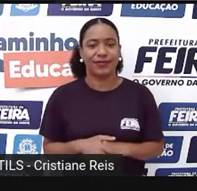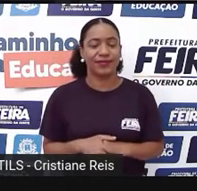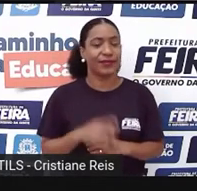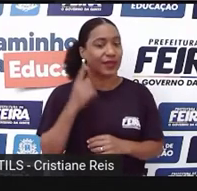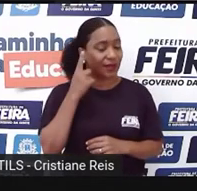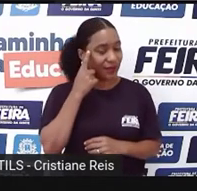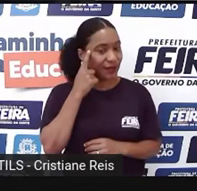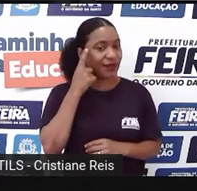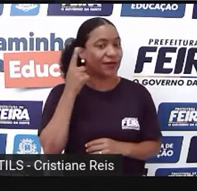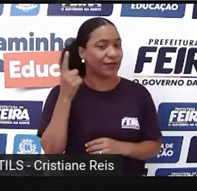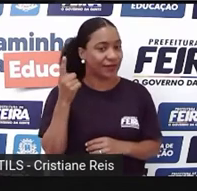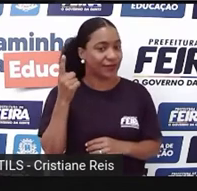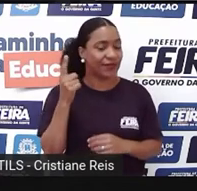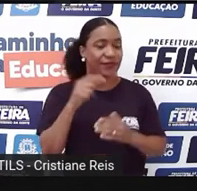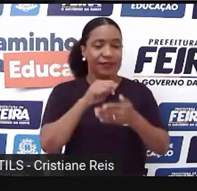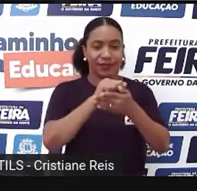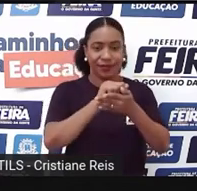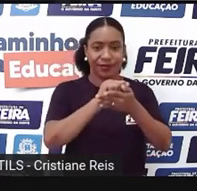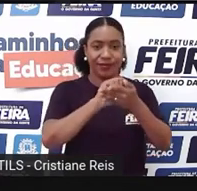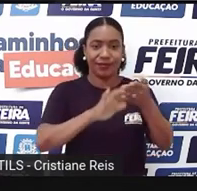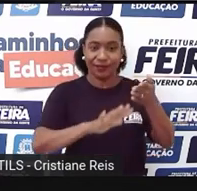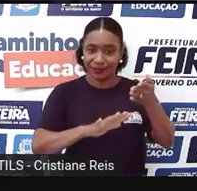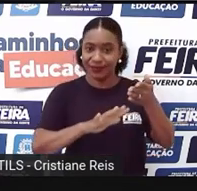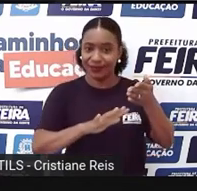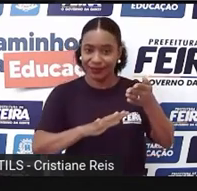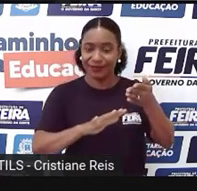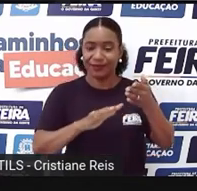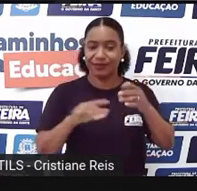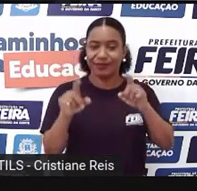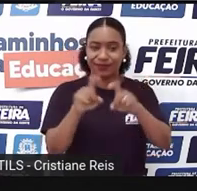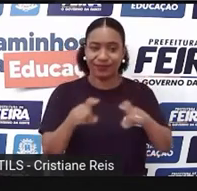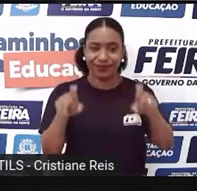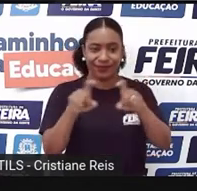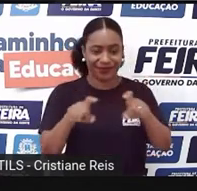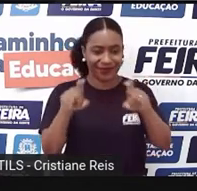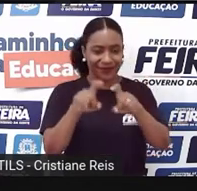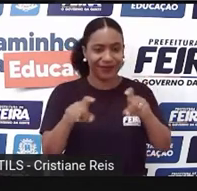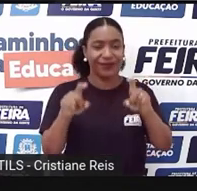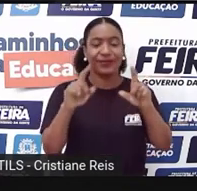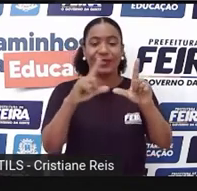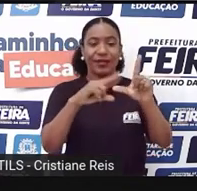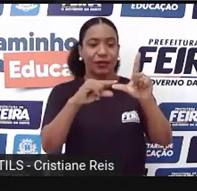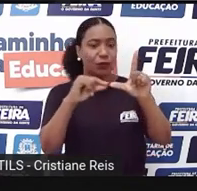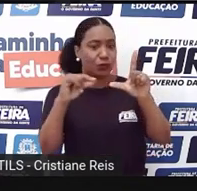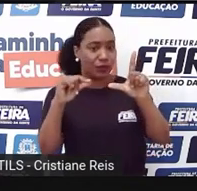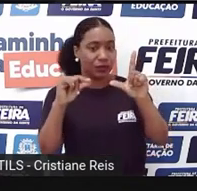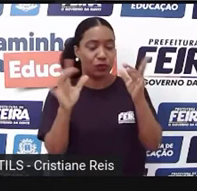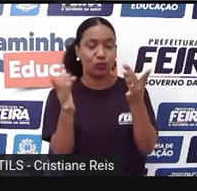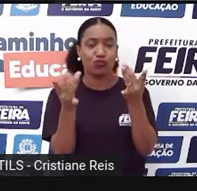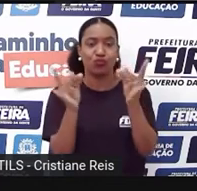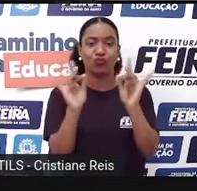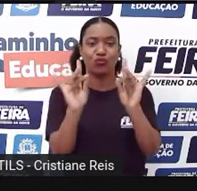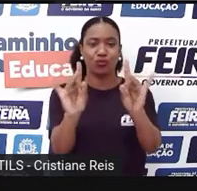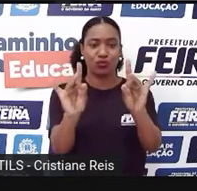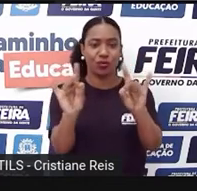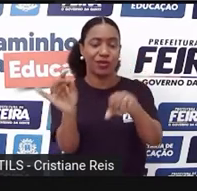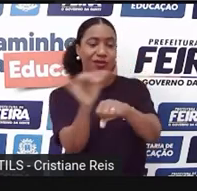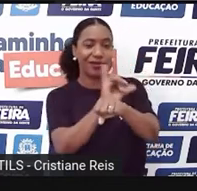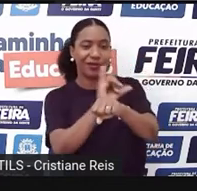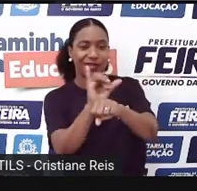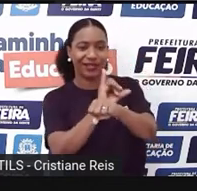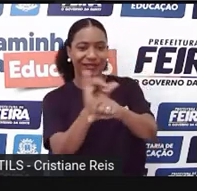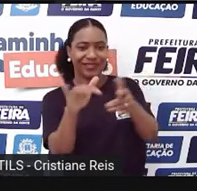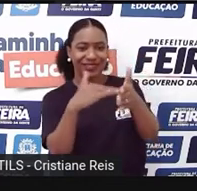lembrem-se que essa atividade interativa, o link, ficará disponível para vocês no canal da